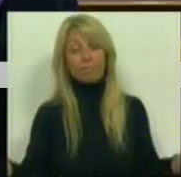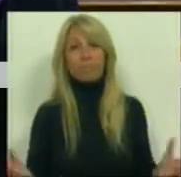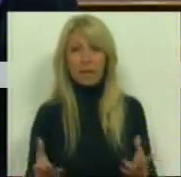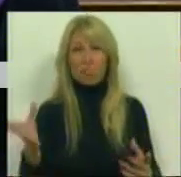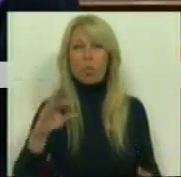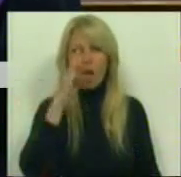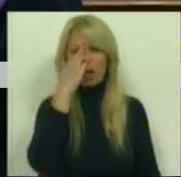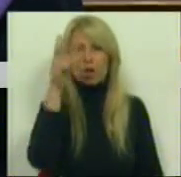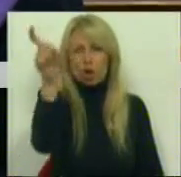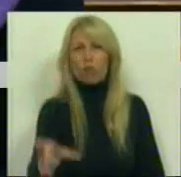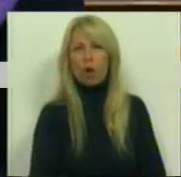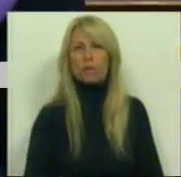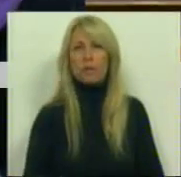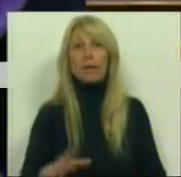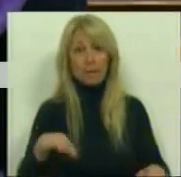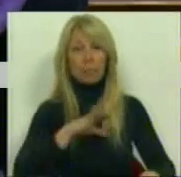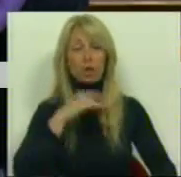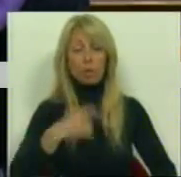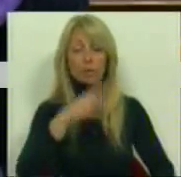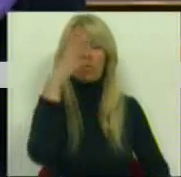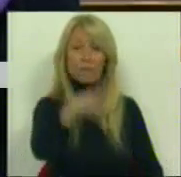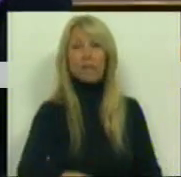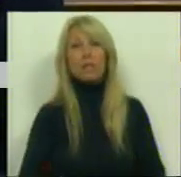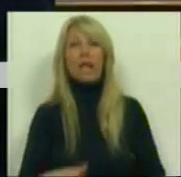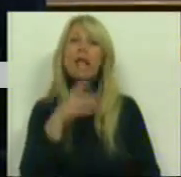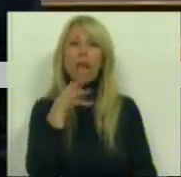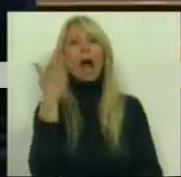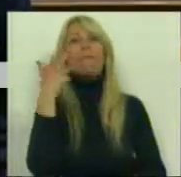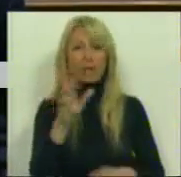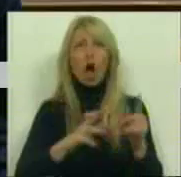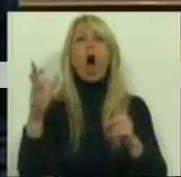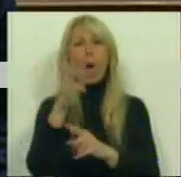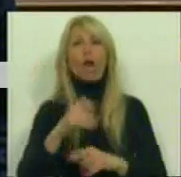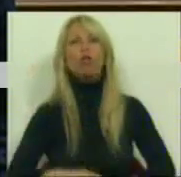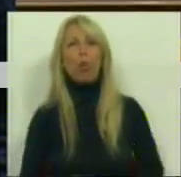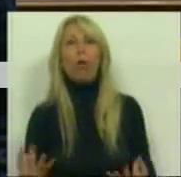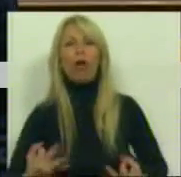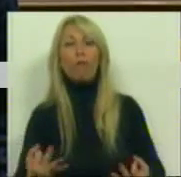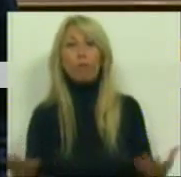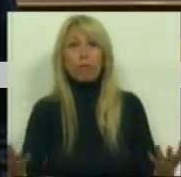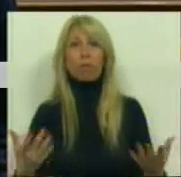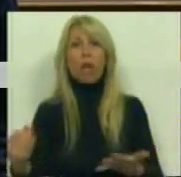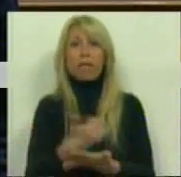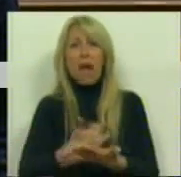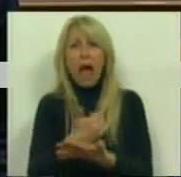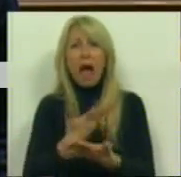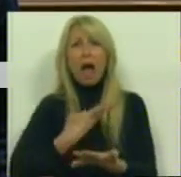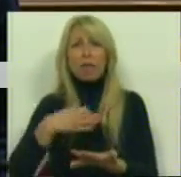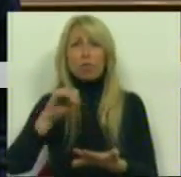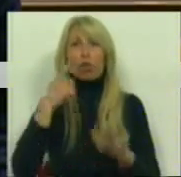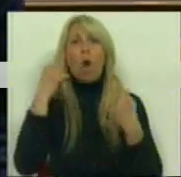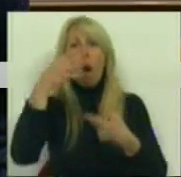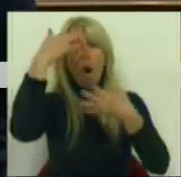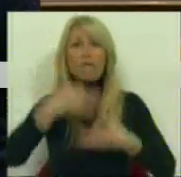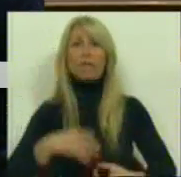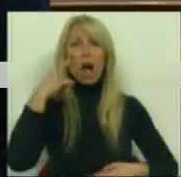Presidente, em dizer que descongelou as pensões, são os dados oficiais que demonstram que baixou as pensões